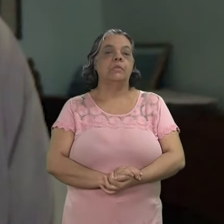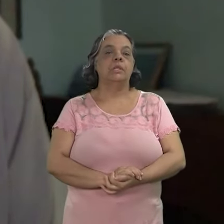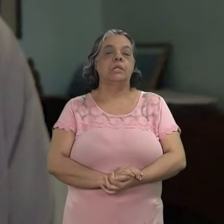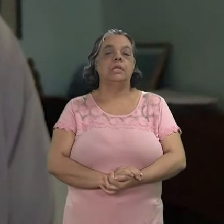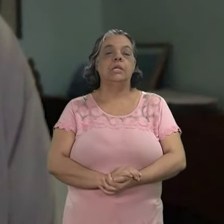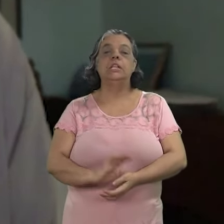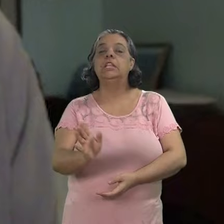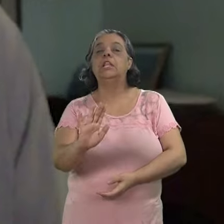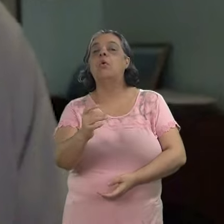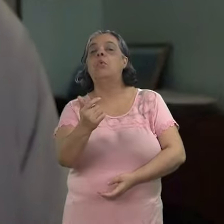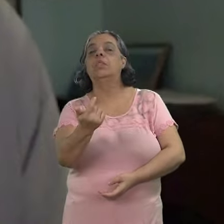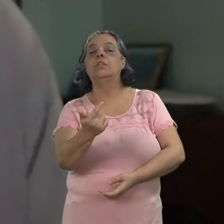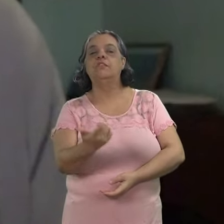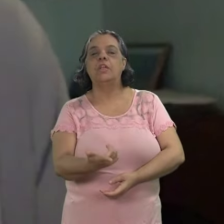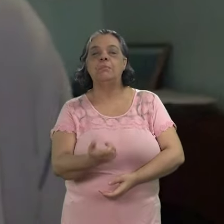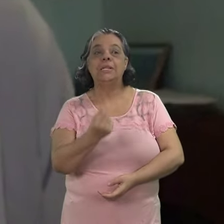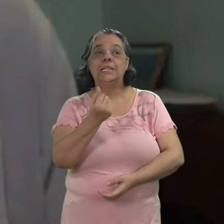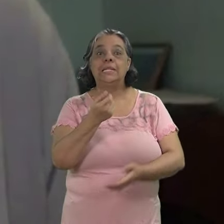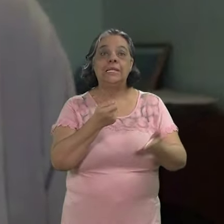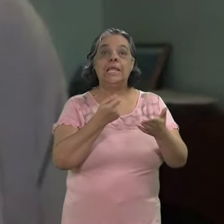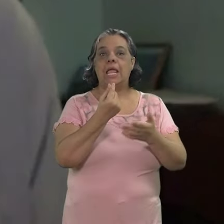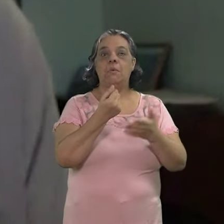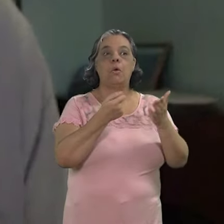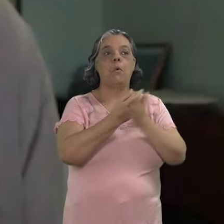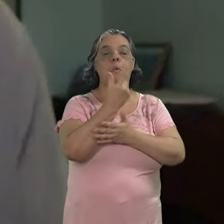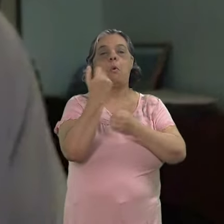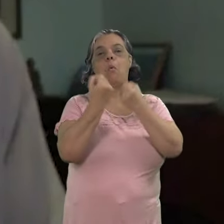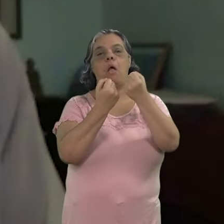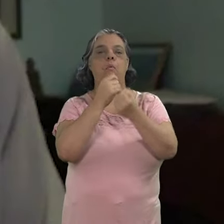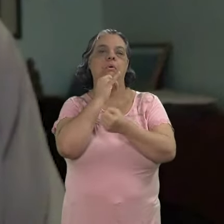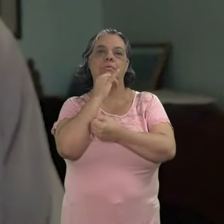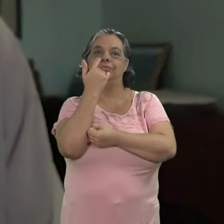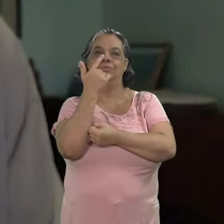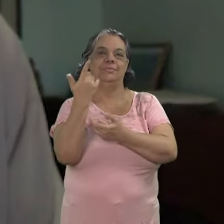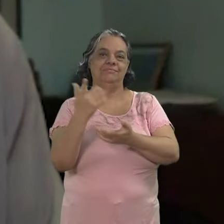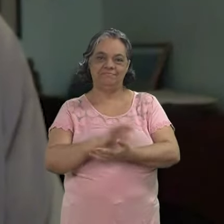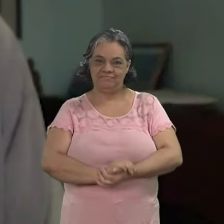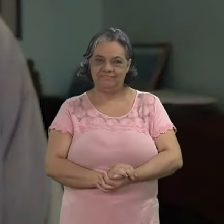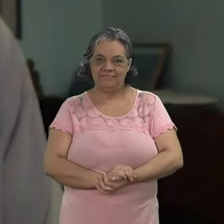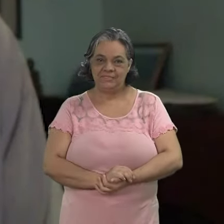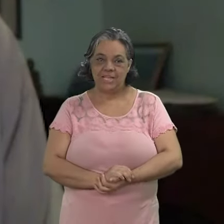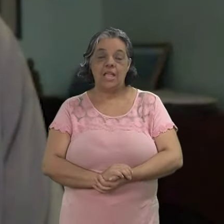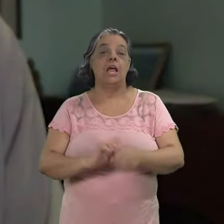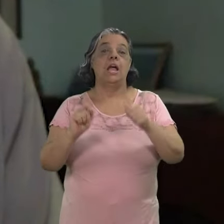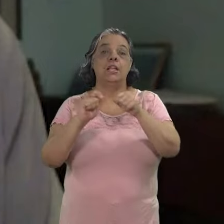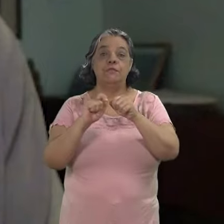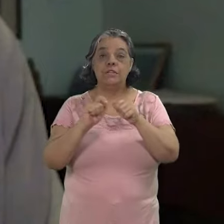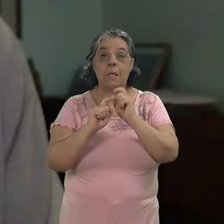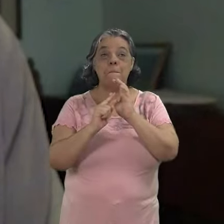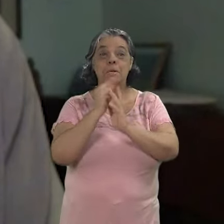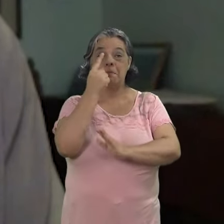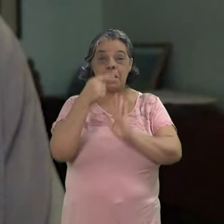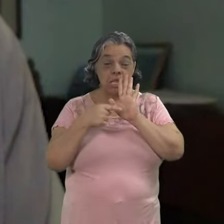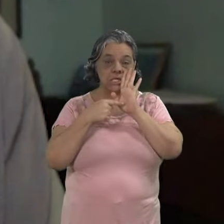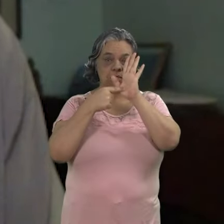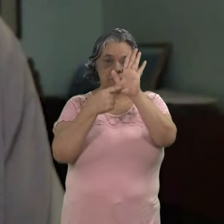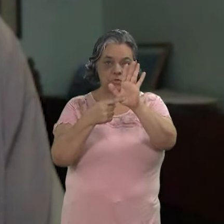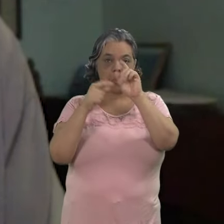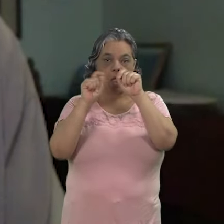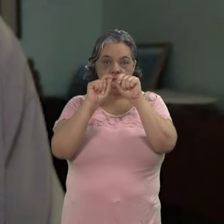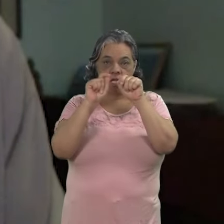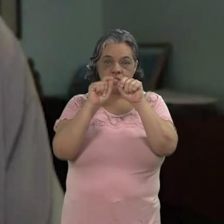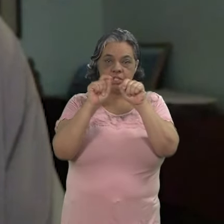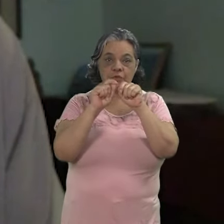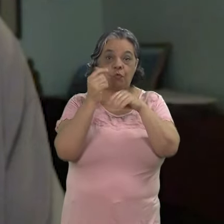e não tivemos nem dinheiro para comprar um carro, por exemplo. A gente fazia... A primeira exibição que a gente